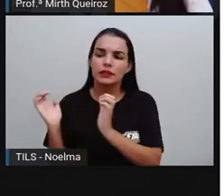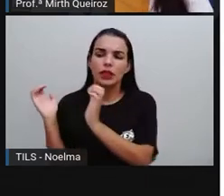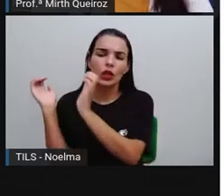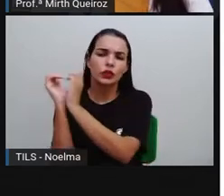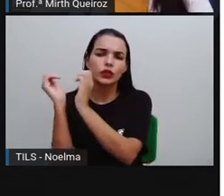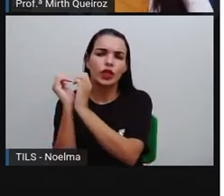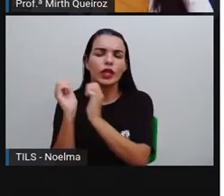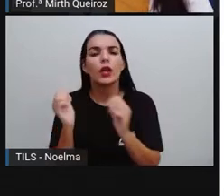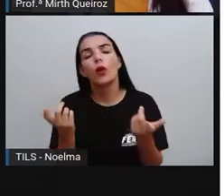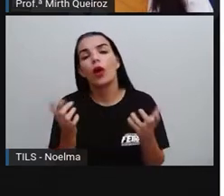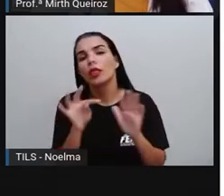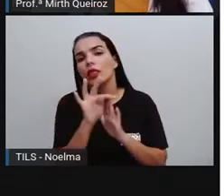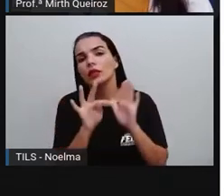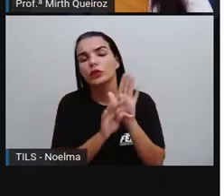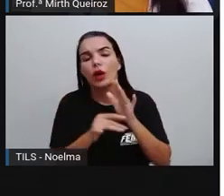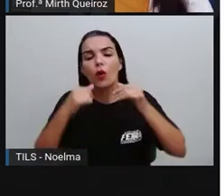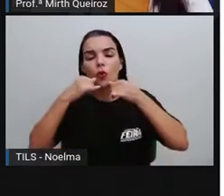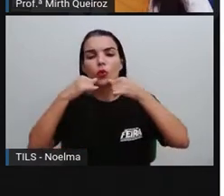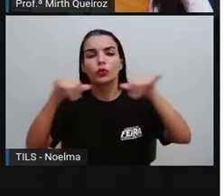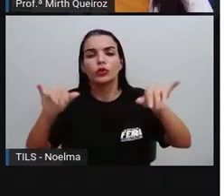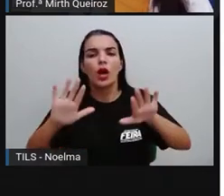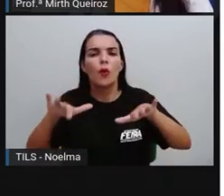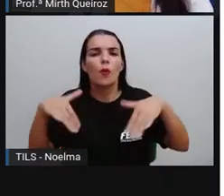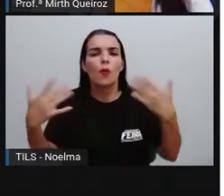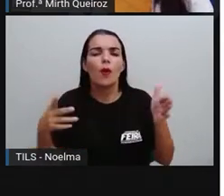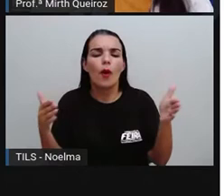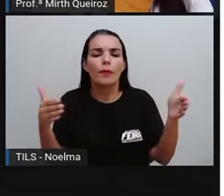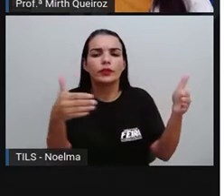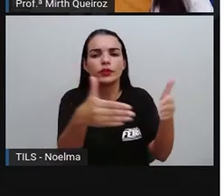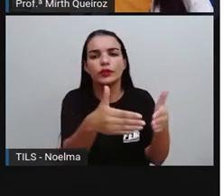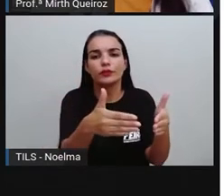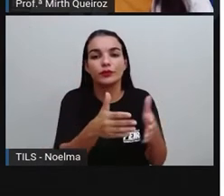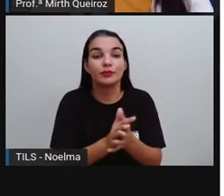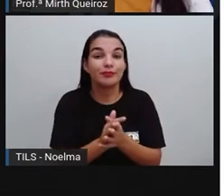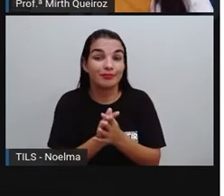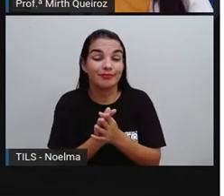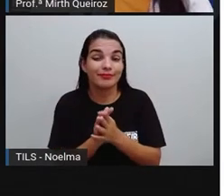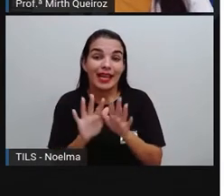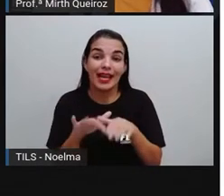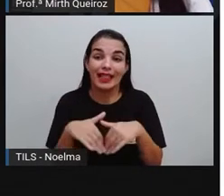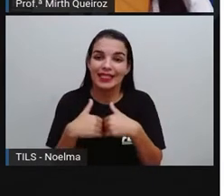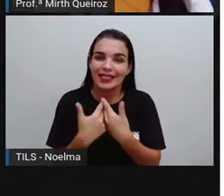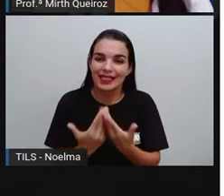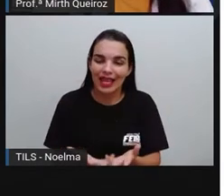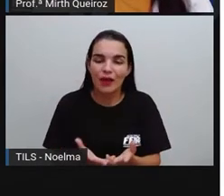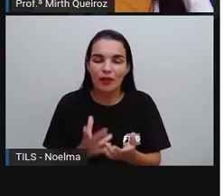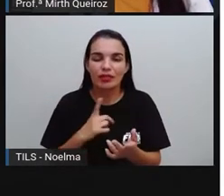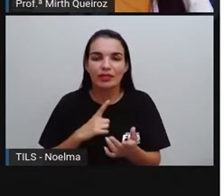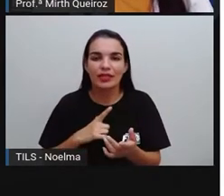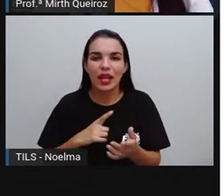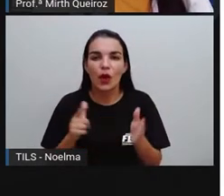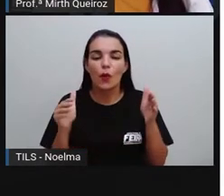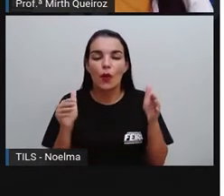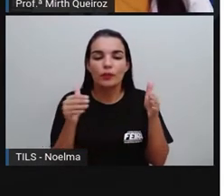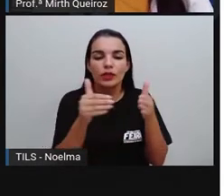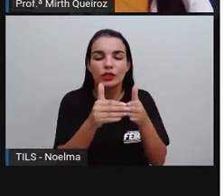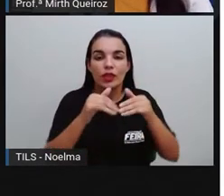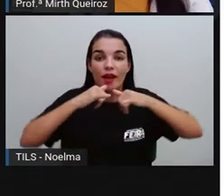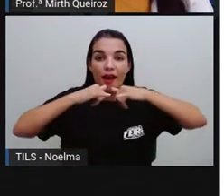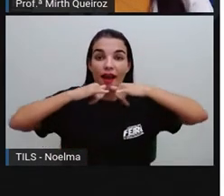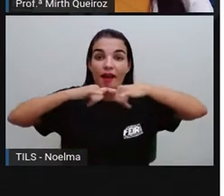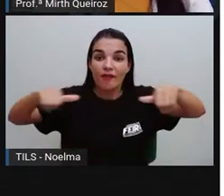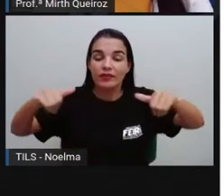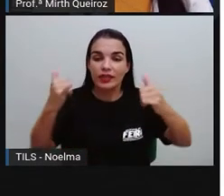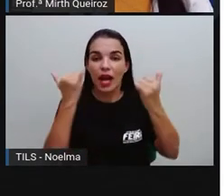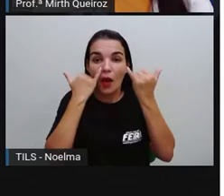notícia? Qual é o objetivo dele? O objetivo desse tipo de gênero é informar, é levar